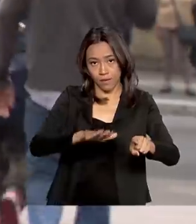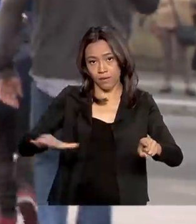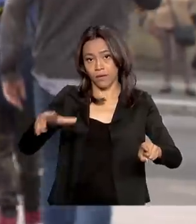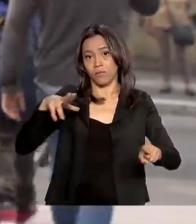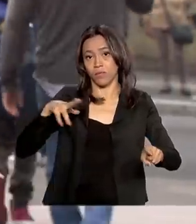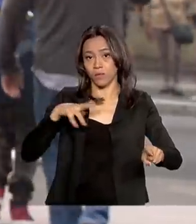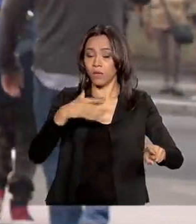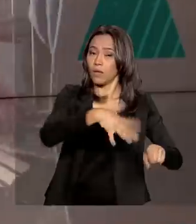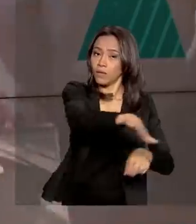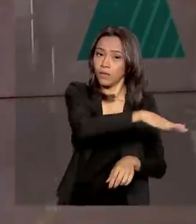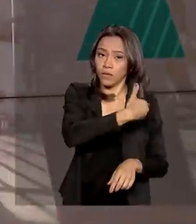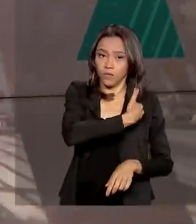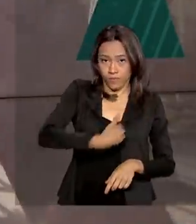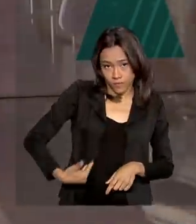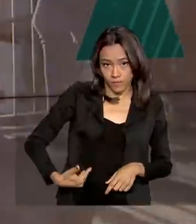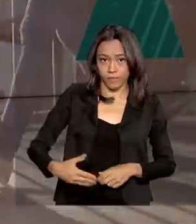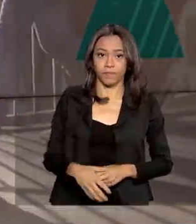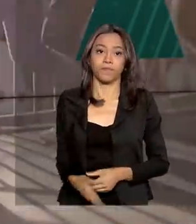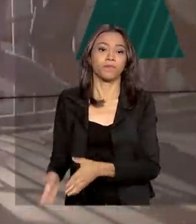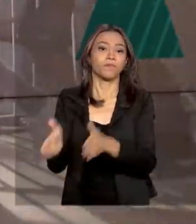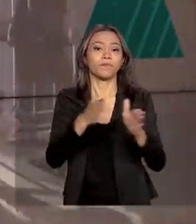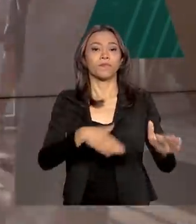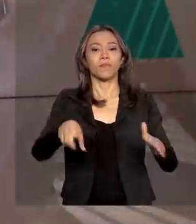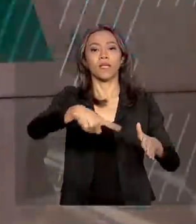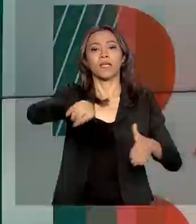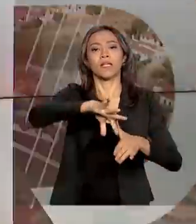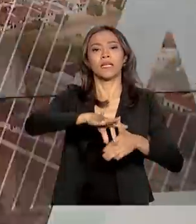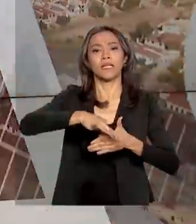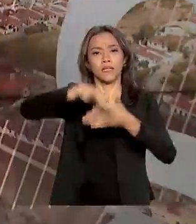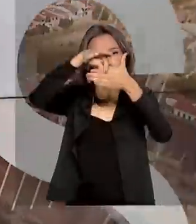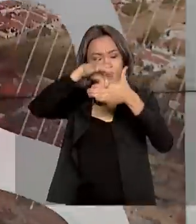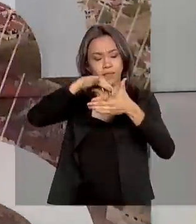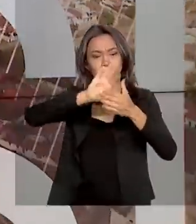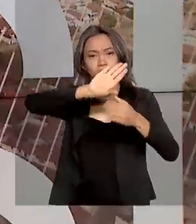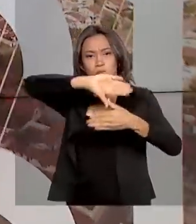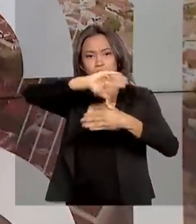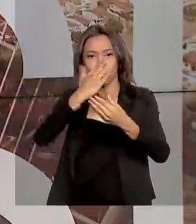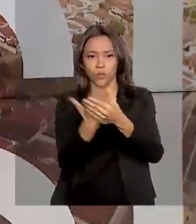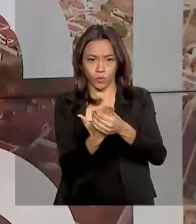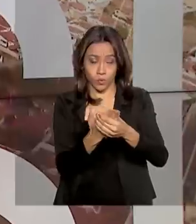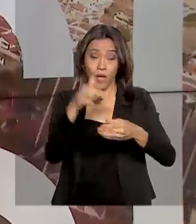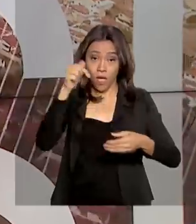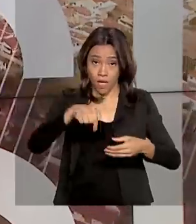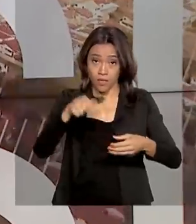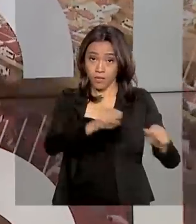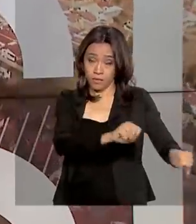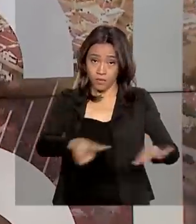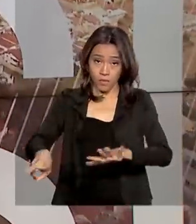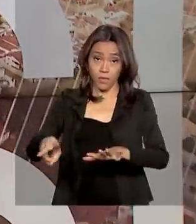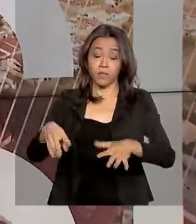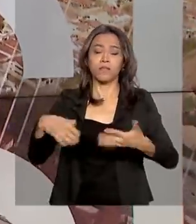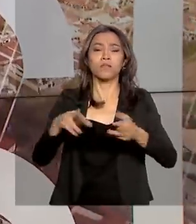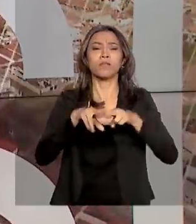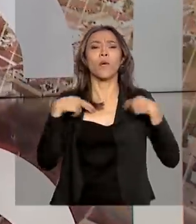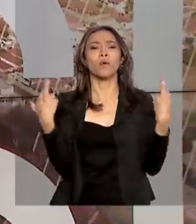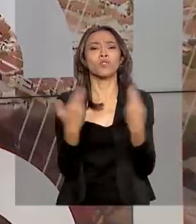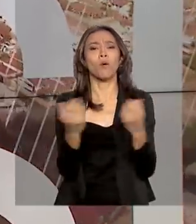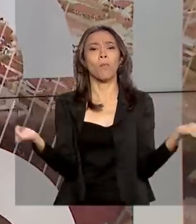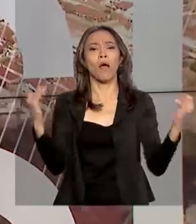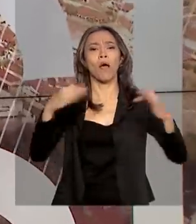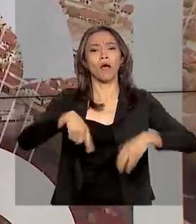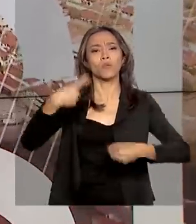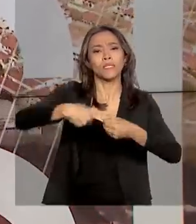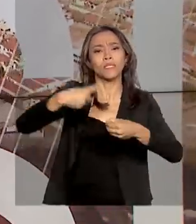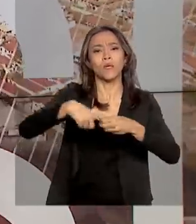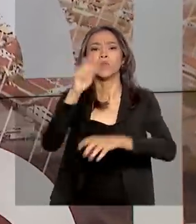e privado. Líderes do Mercosul se reúnem esta semana em Bento Gonçalves, no Rio Grande do Sul, para mais uma reunião